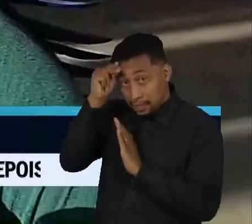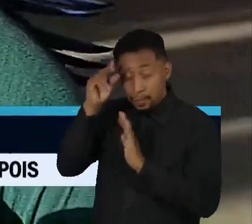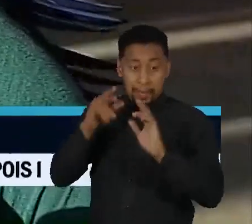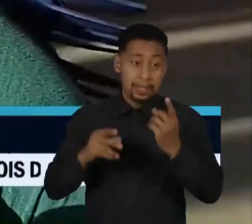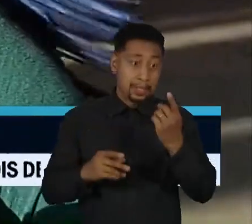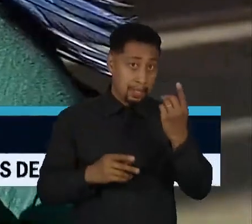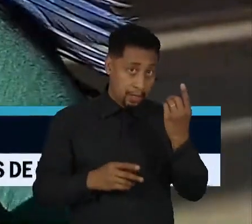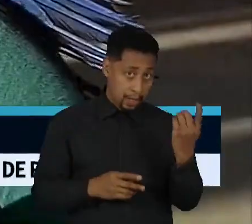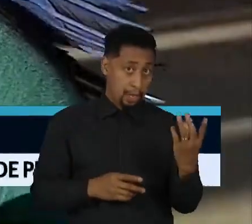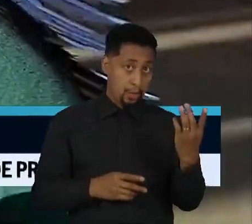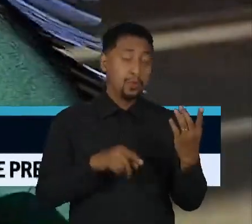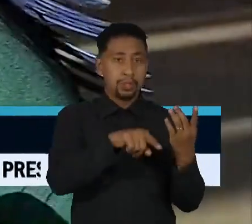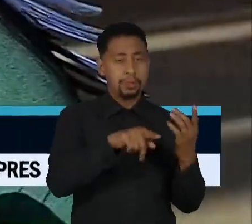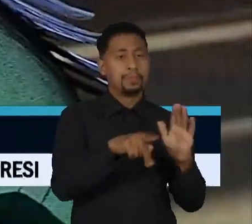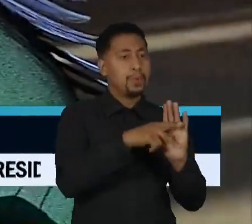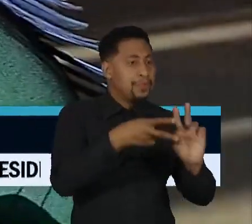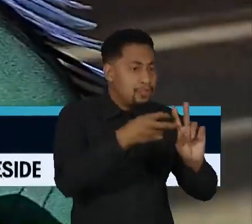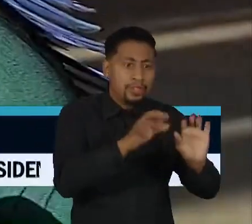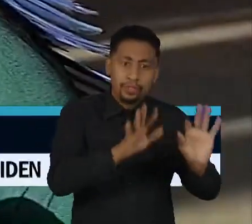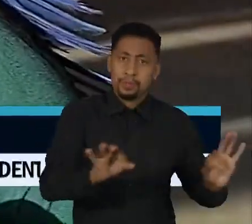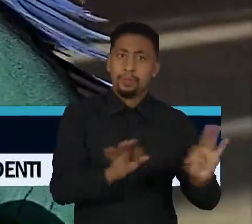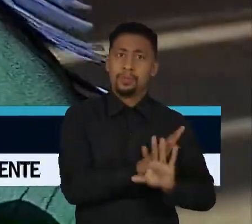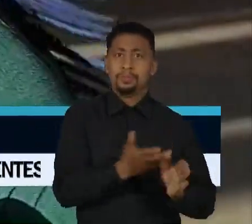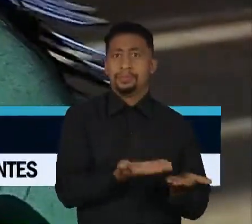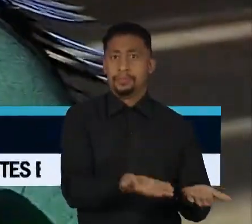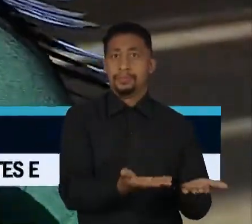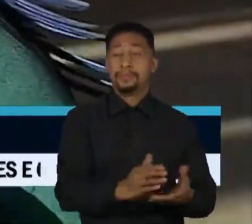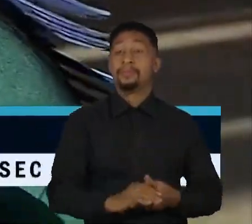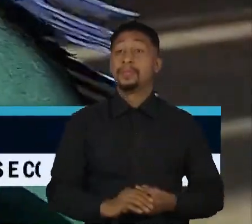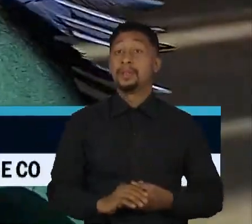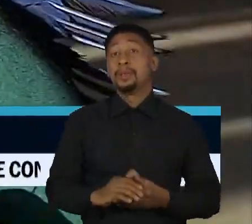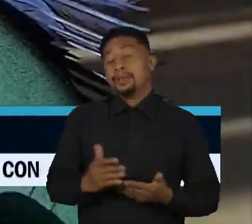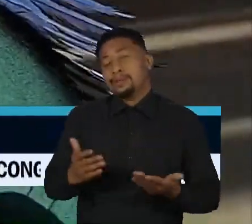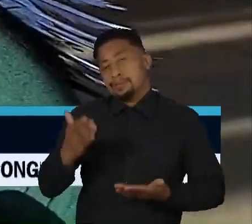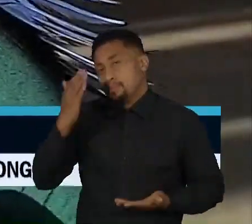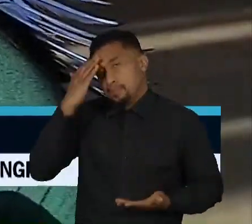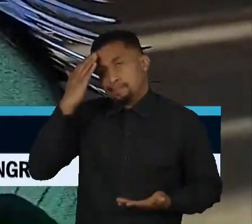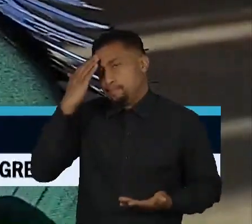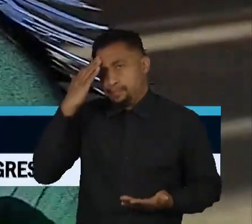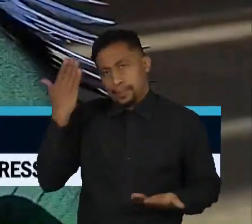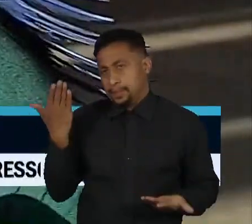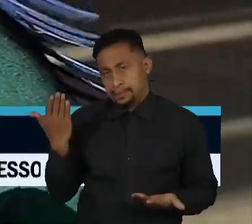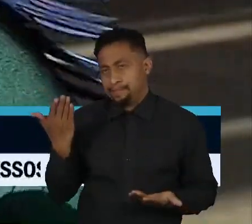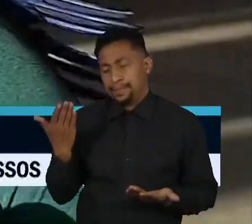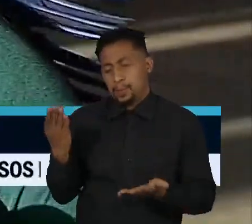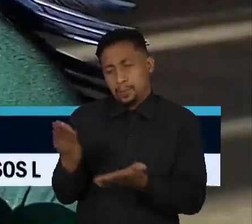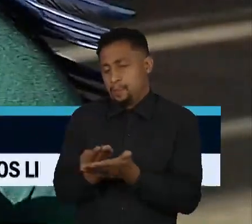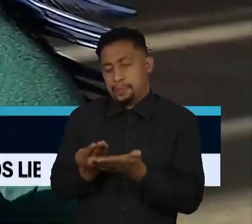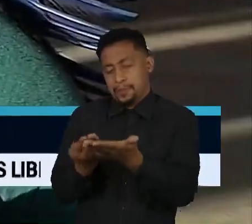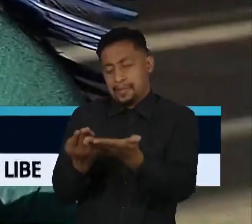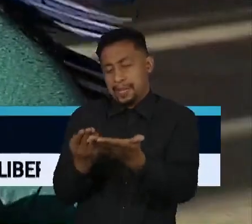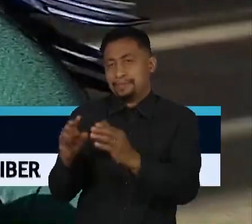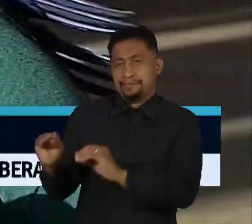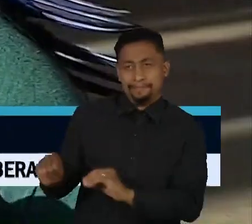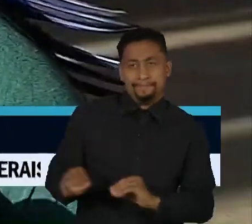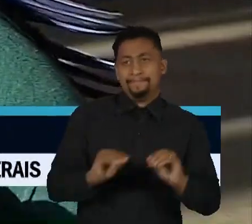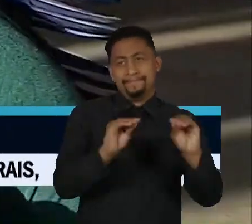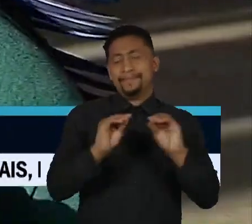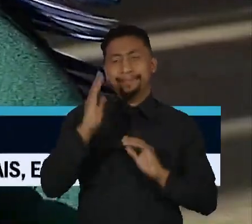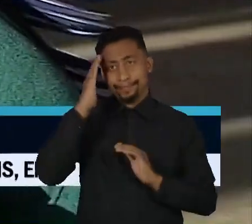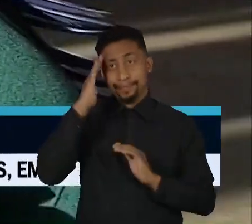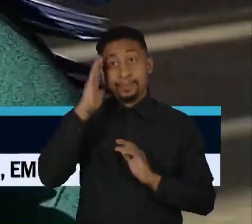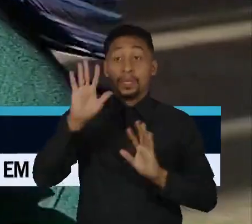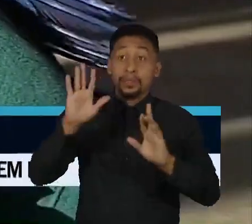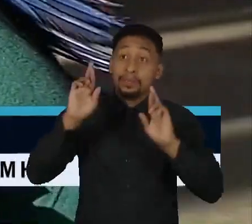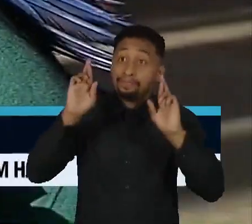esperado que haveria esse pedido de vistas, a gente já estava meio que contando com isso, mas consideramos que o voto do